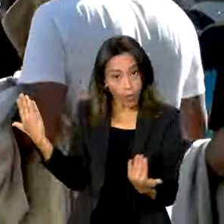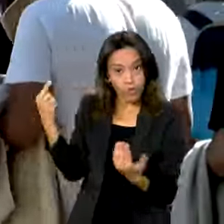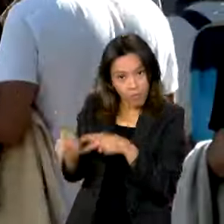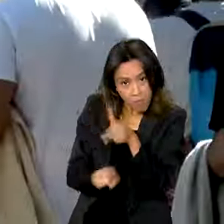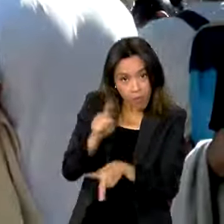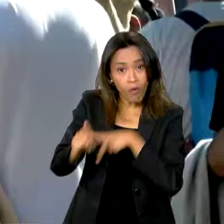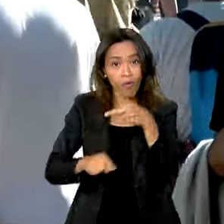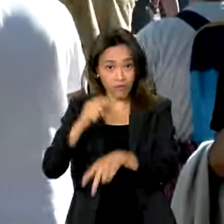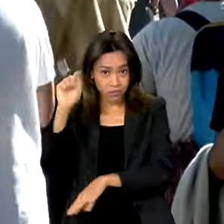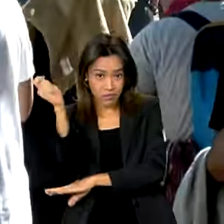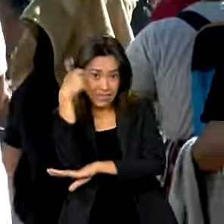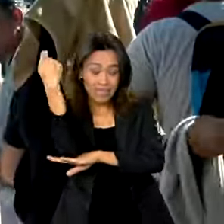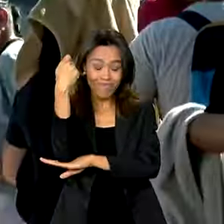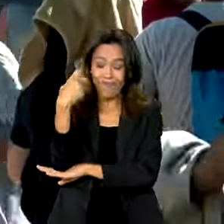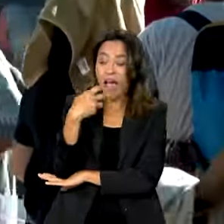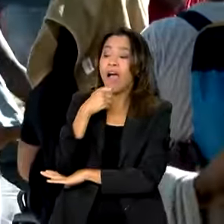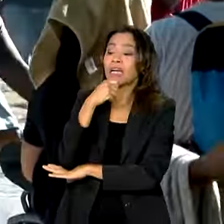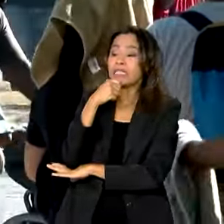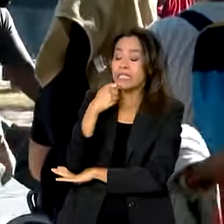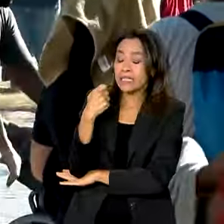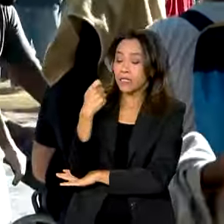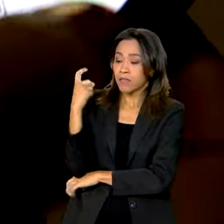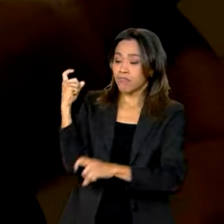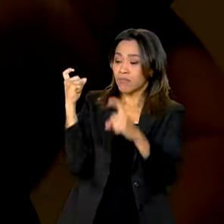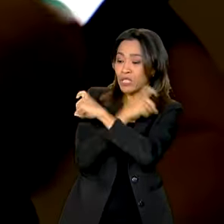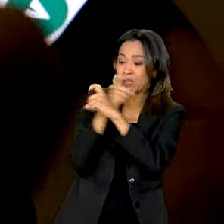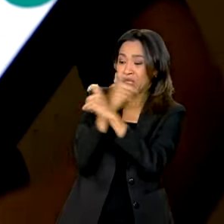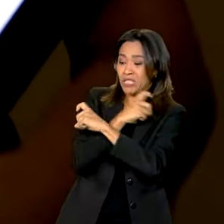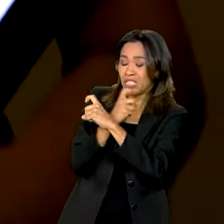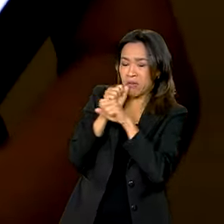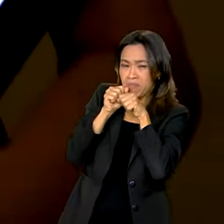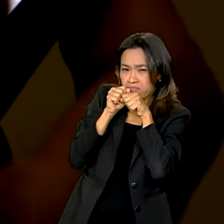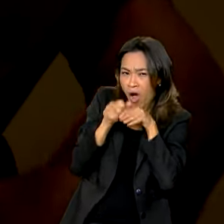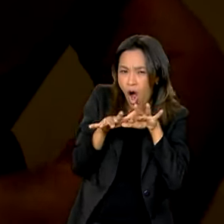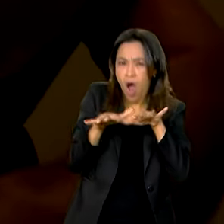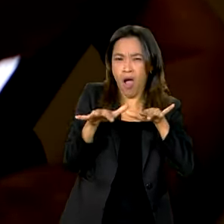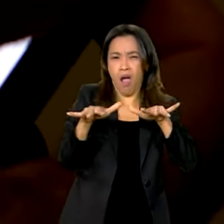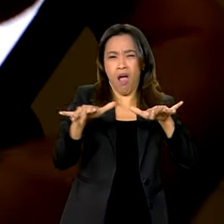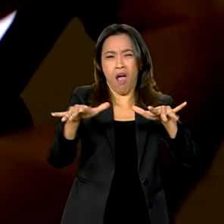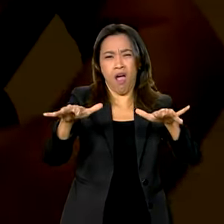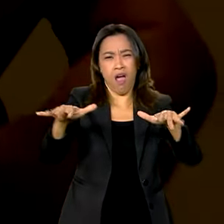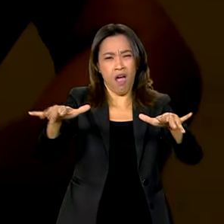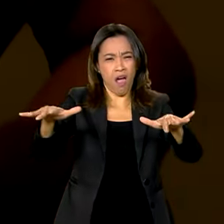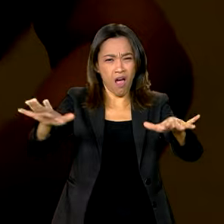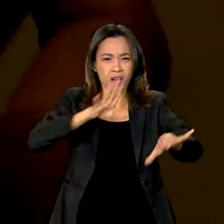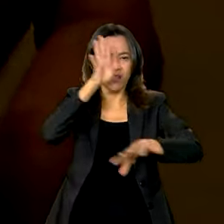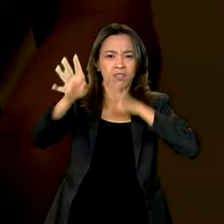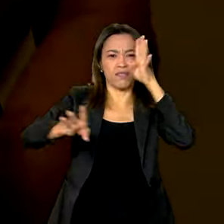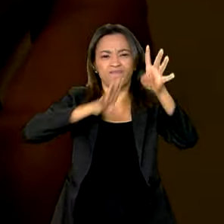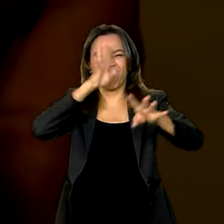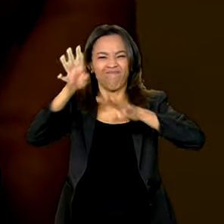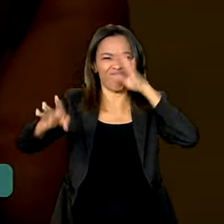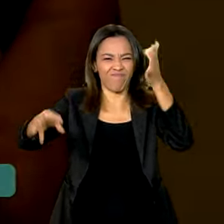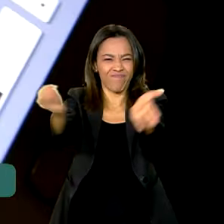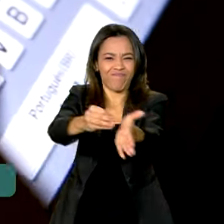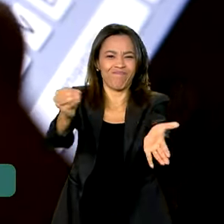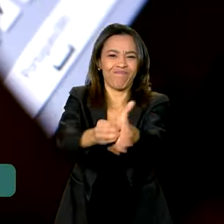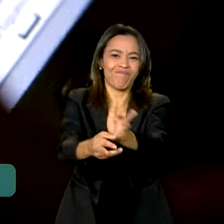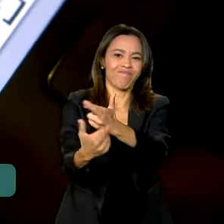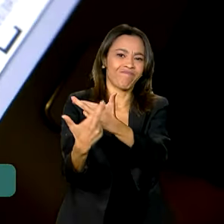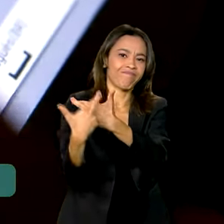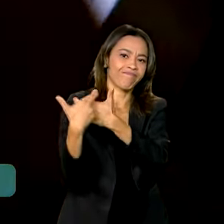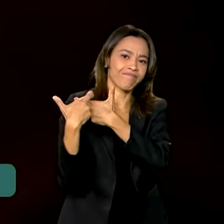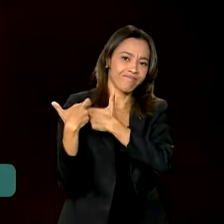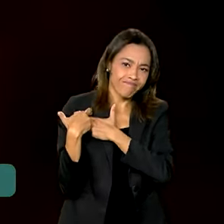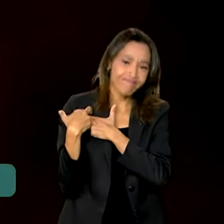ainda tem de conviver com as mentiras, disseminadas de forma deliberada e irresponsável,